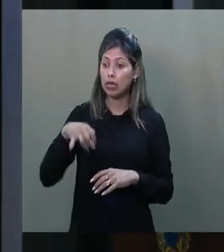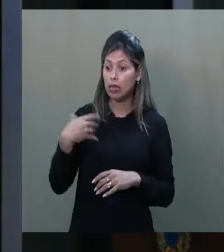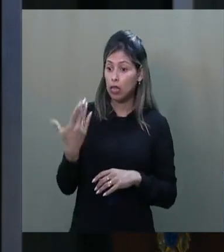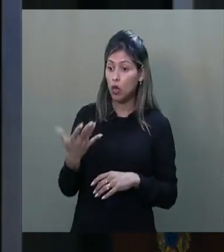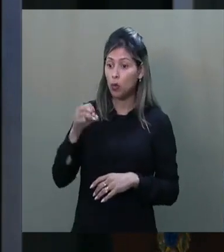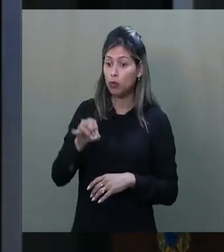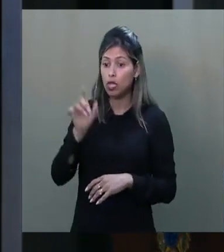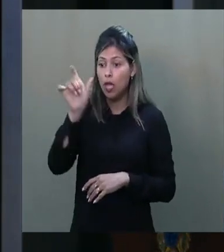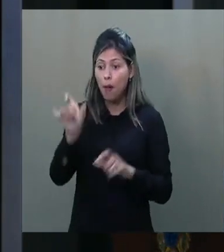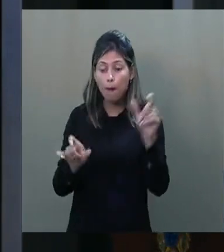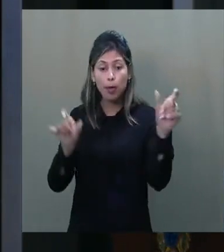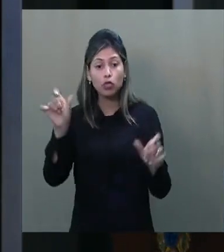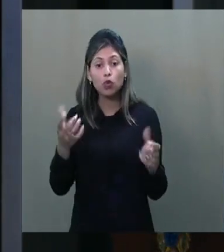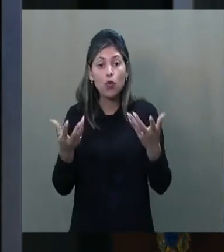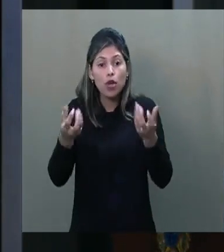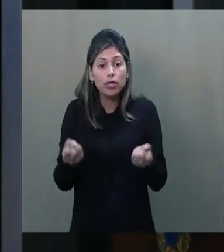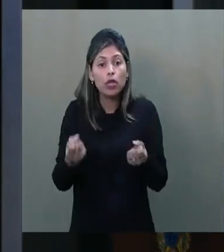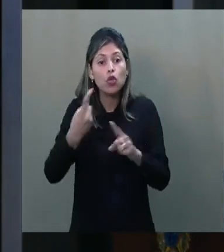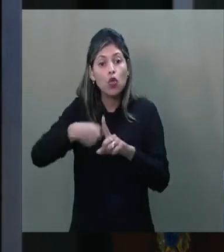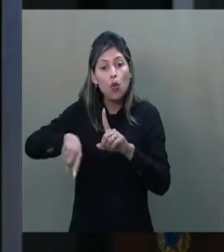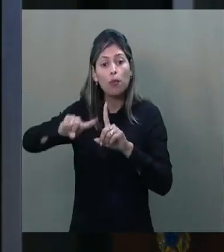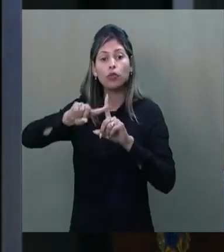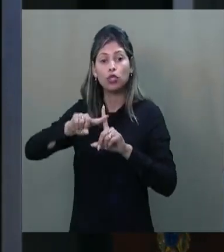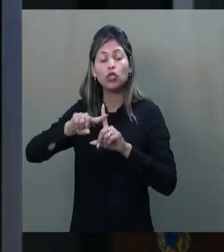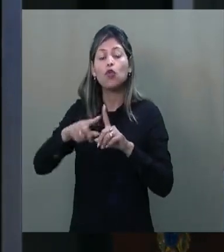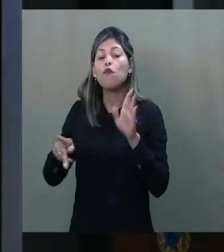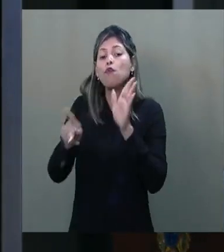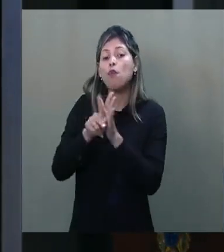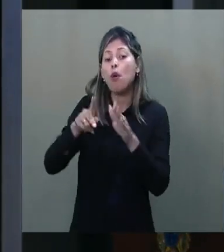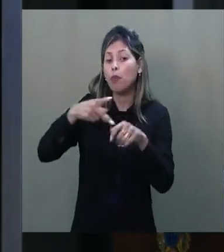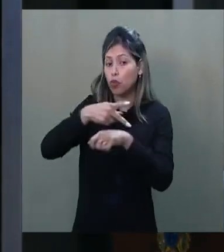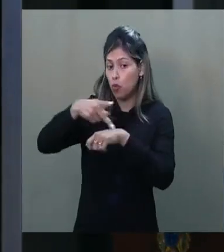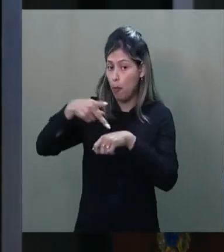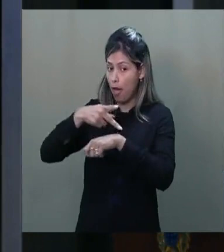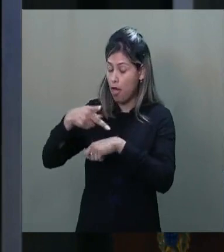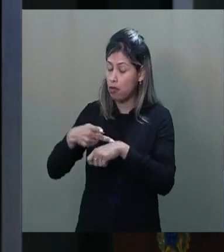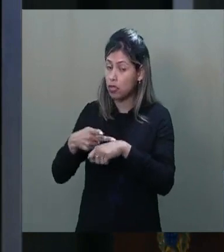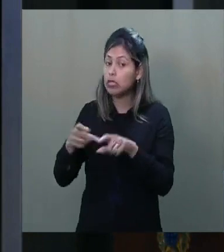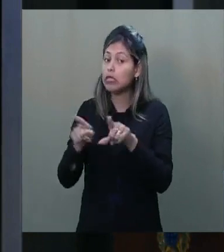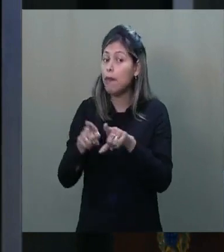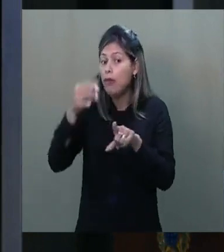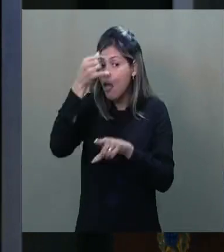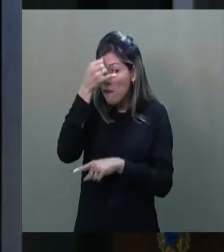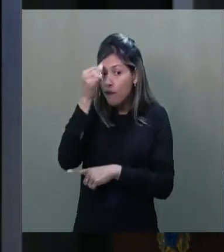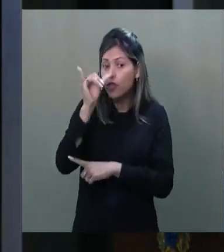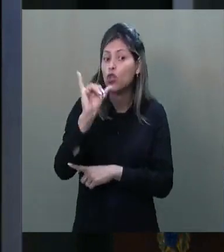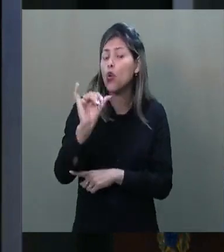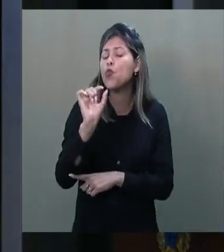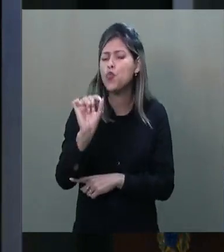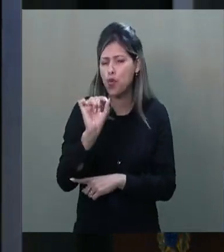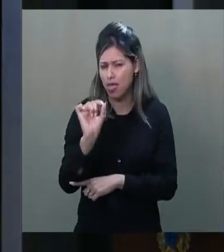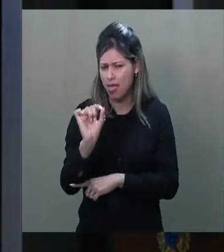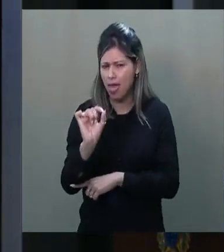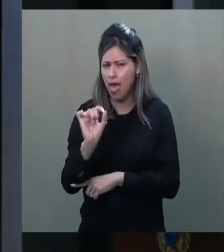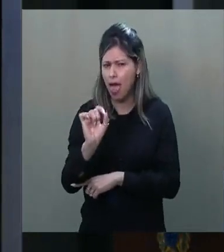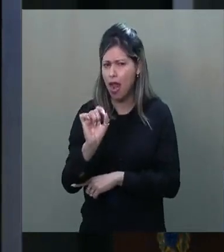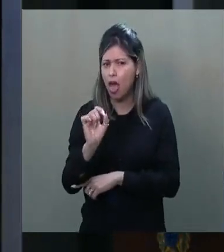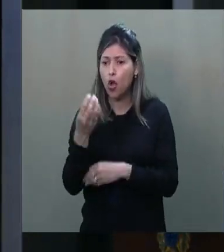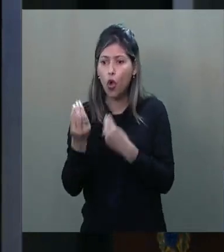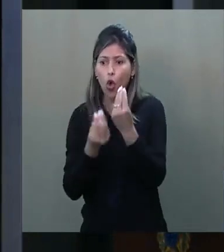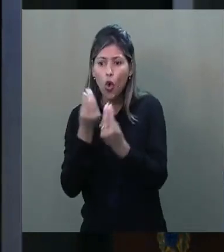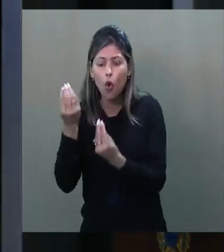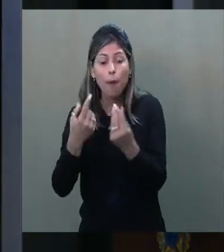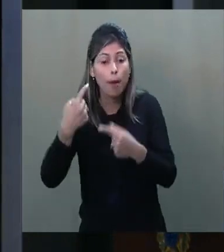benéfico e positivo para o país, evitando ao máximo a contaminação do debate por